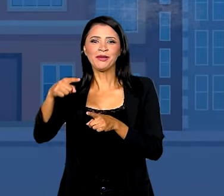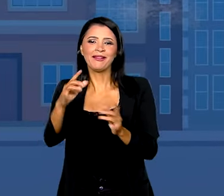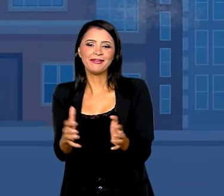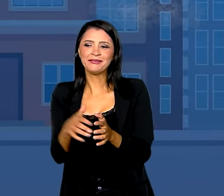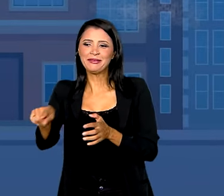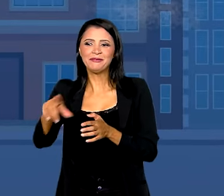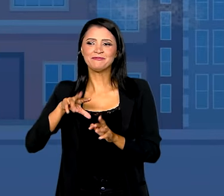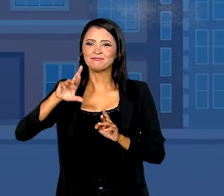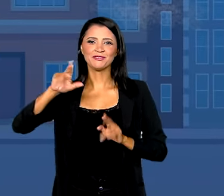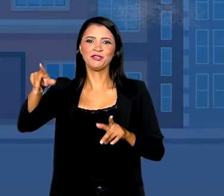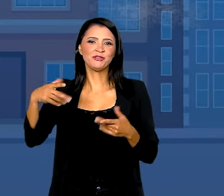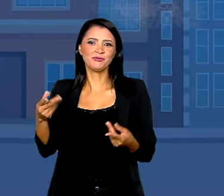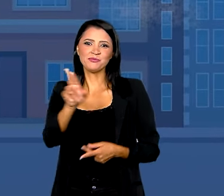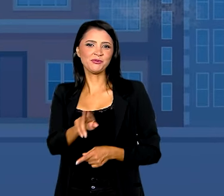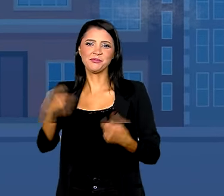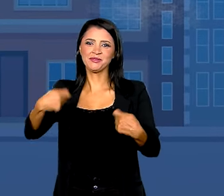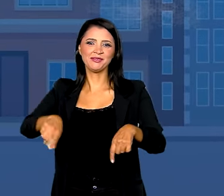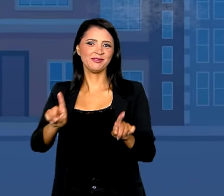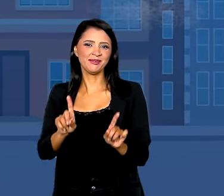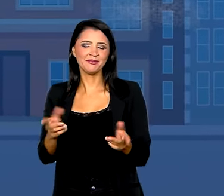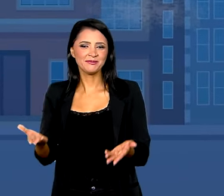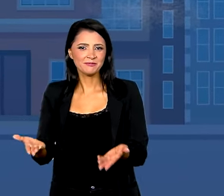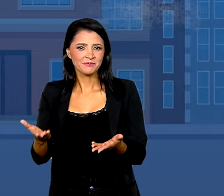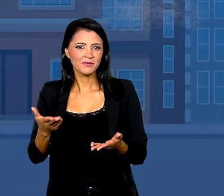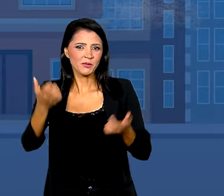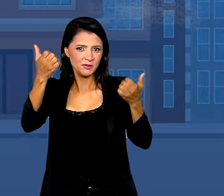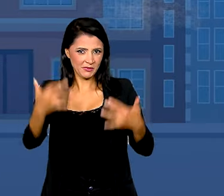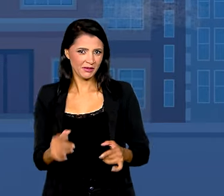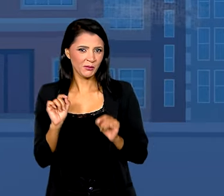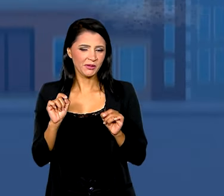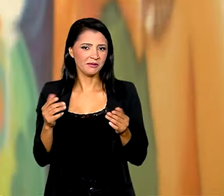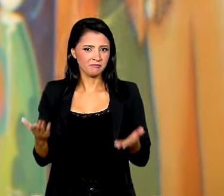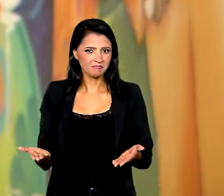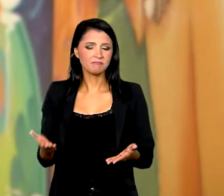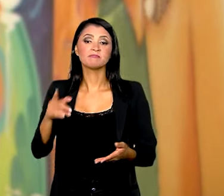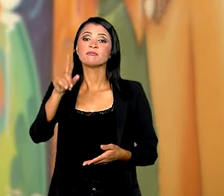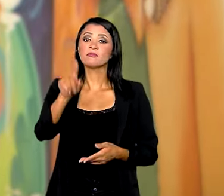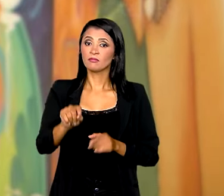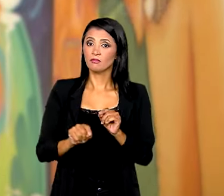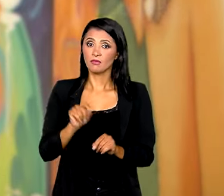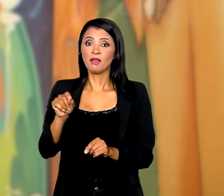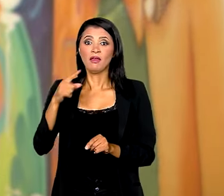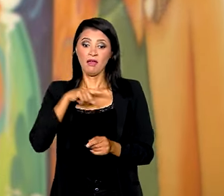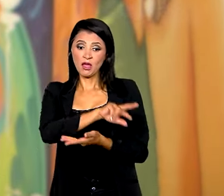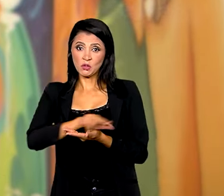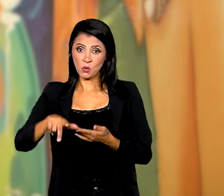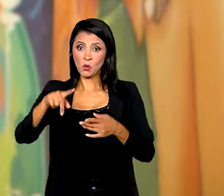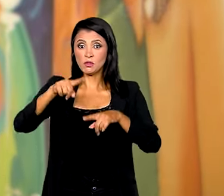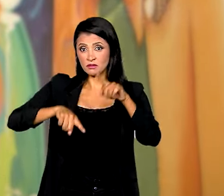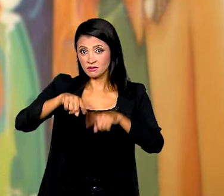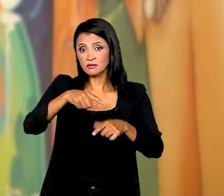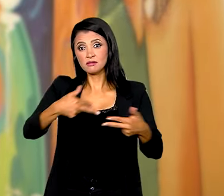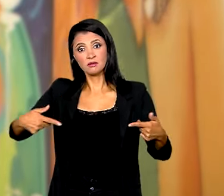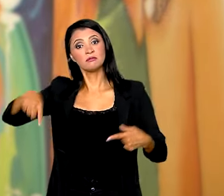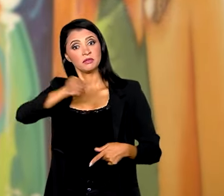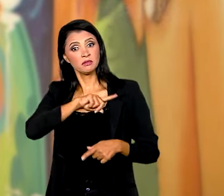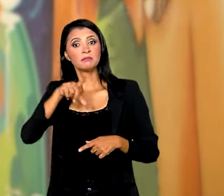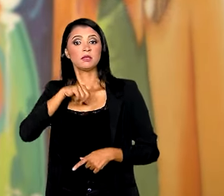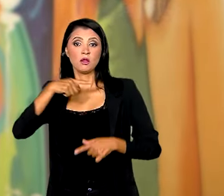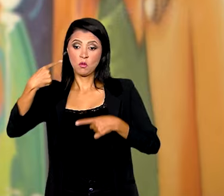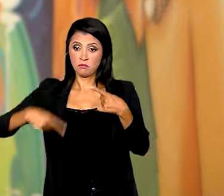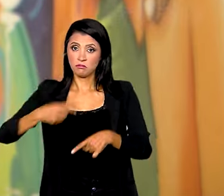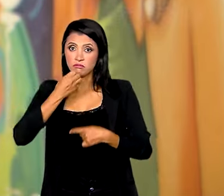metropolitana do Recife e aquilo não fazia diferença para a gente. Então, que eu quero dizer com isso? É que a demanda do que nós